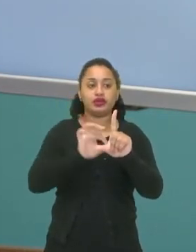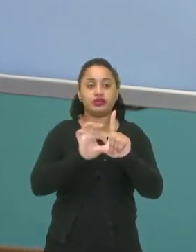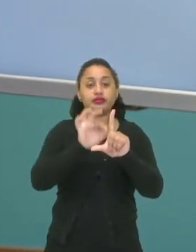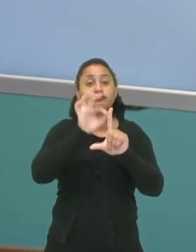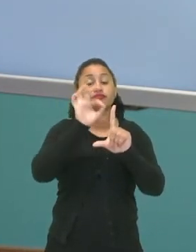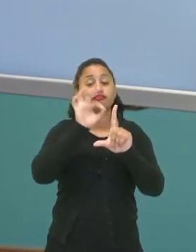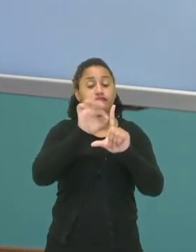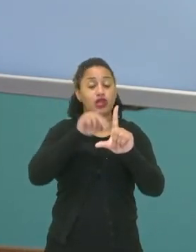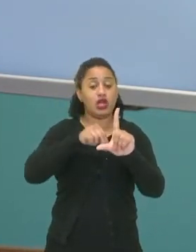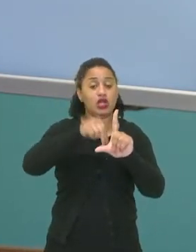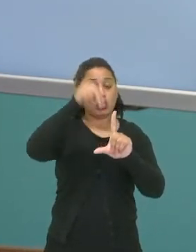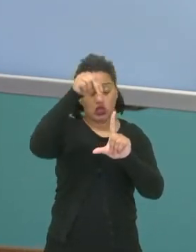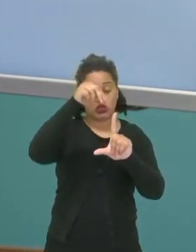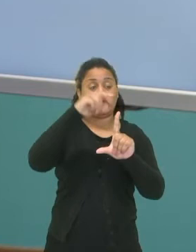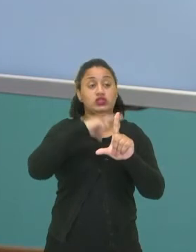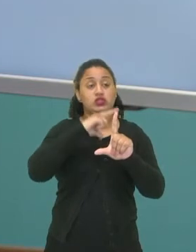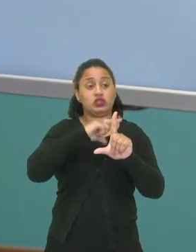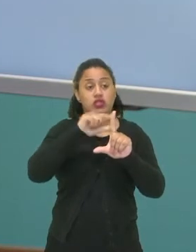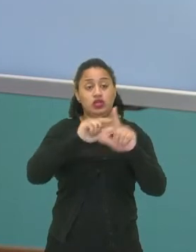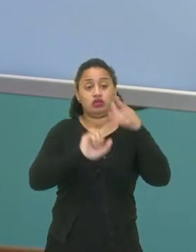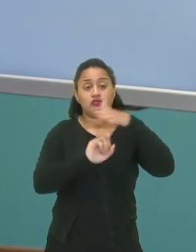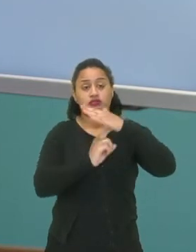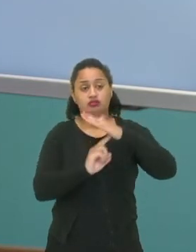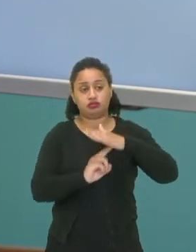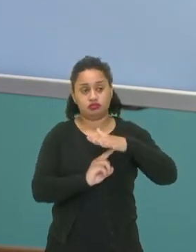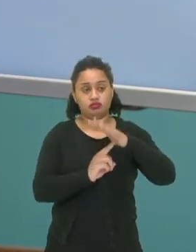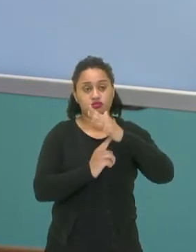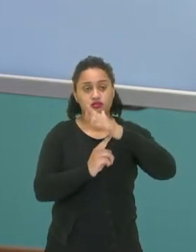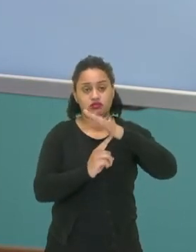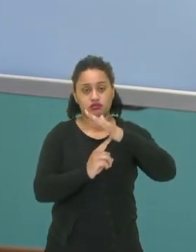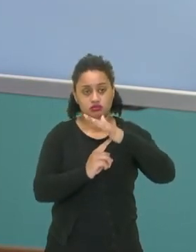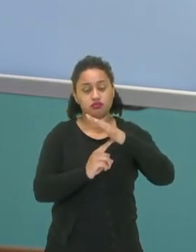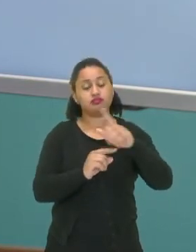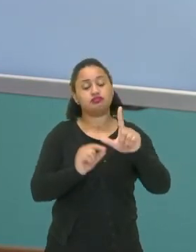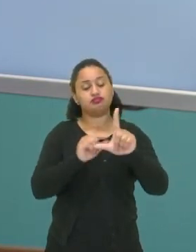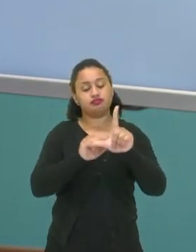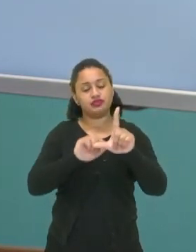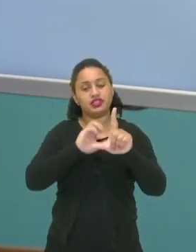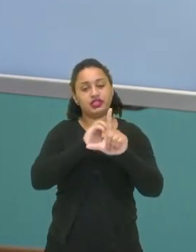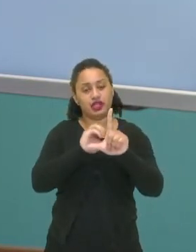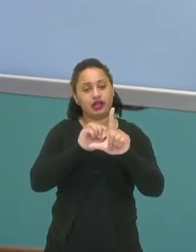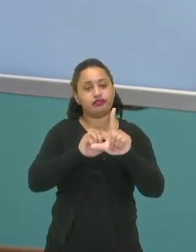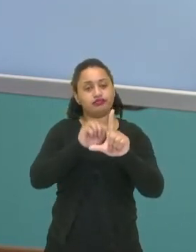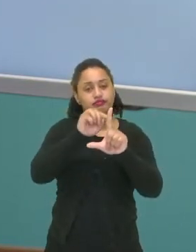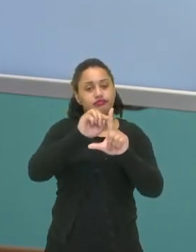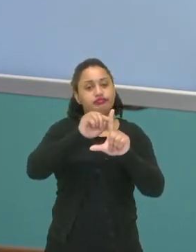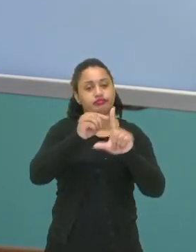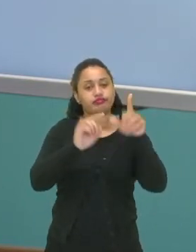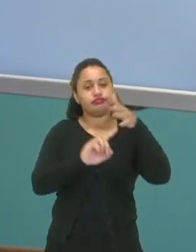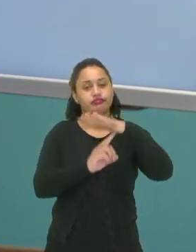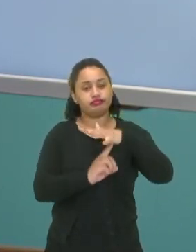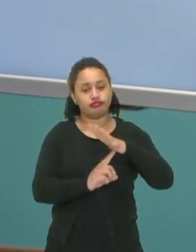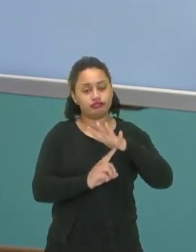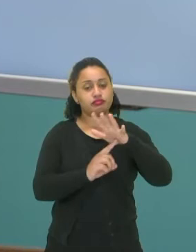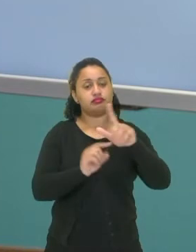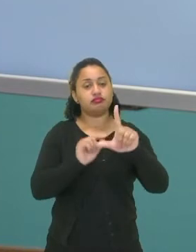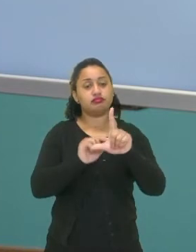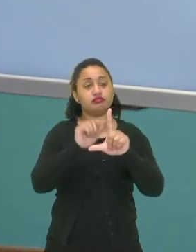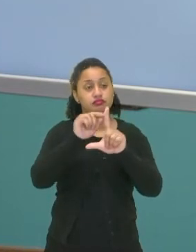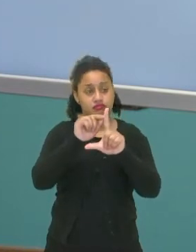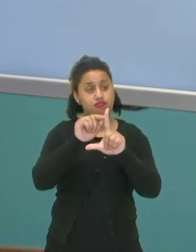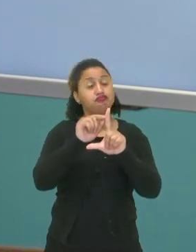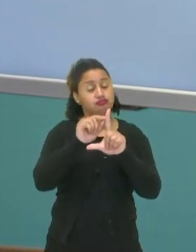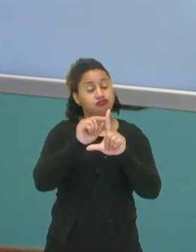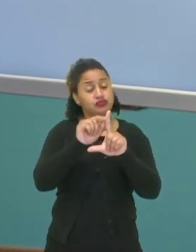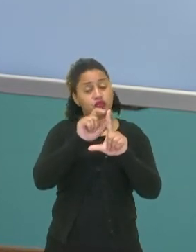ao norte, está o helicóptero. Então, aqui 00, o helicóptero vai estar sobre o eixo das ordenadas e ele vai estar na